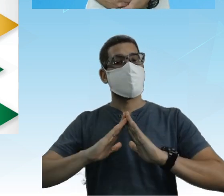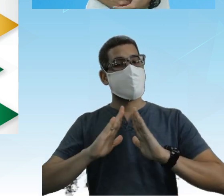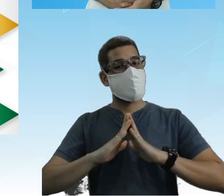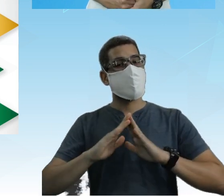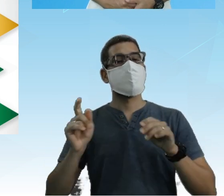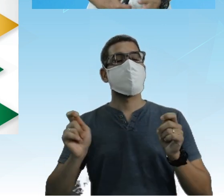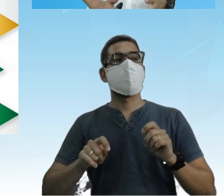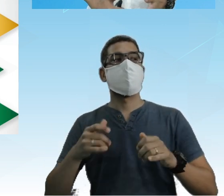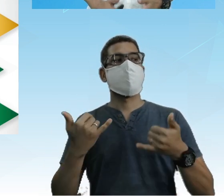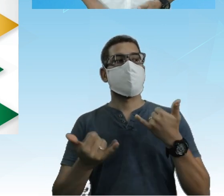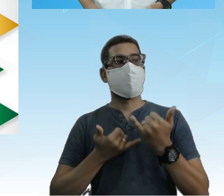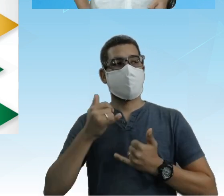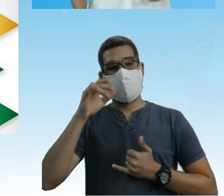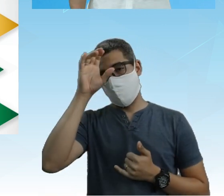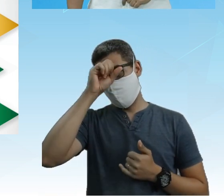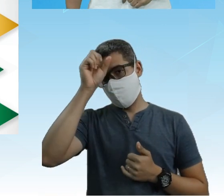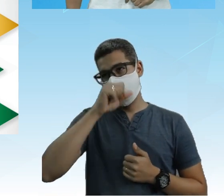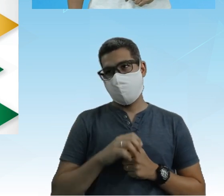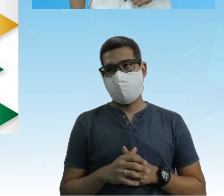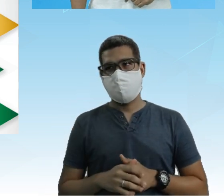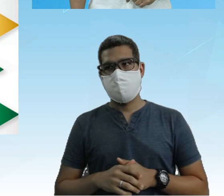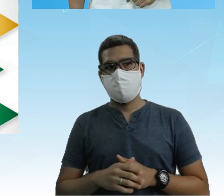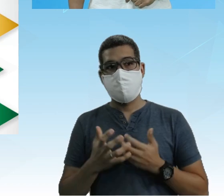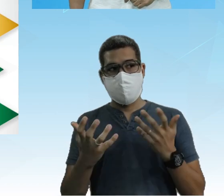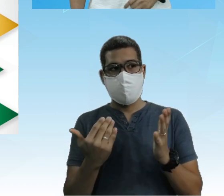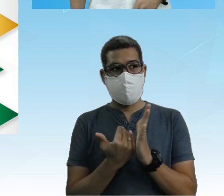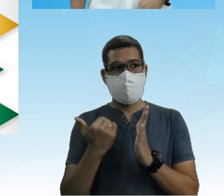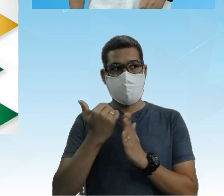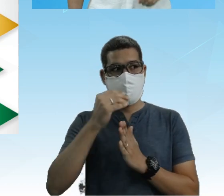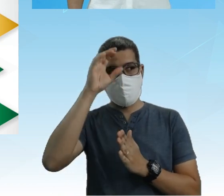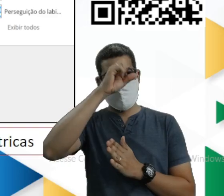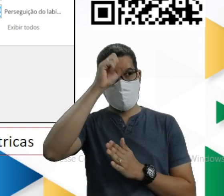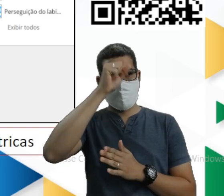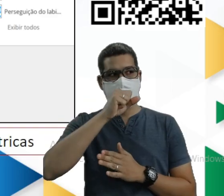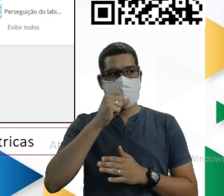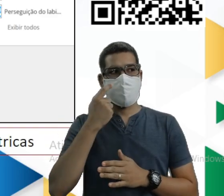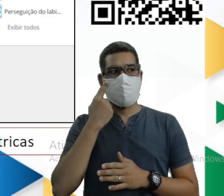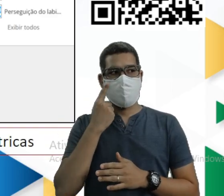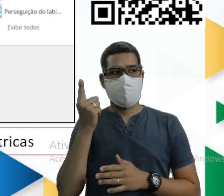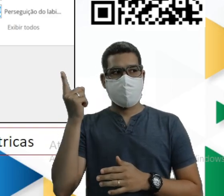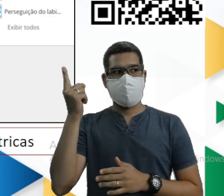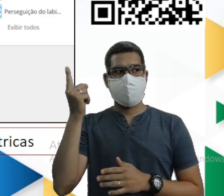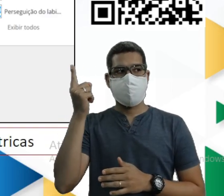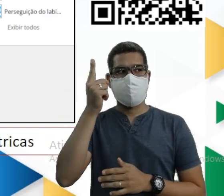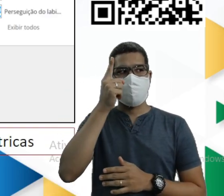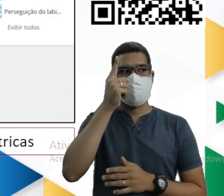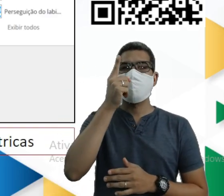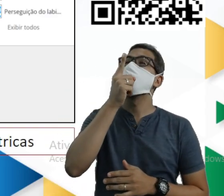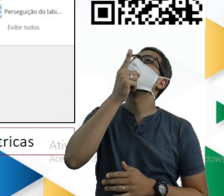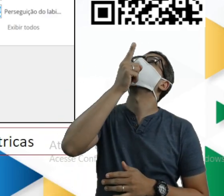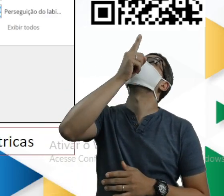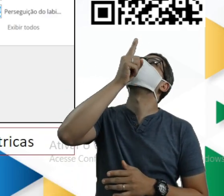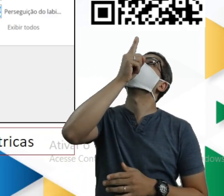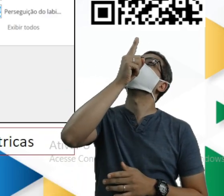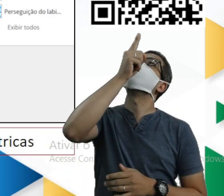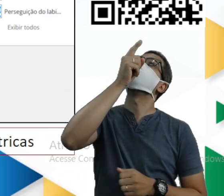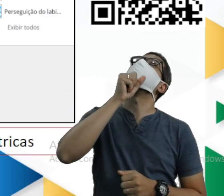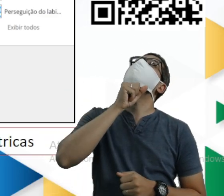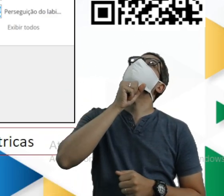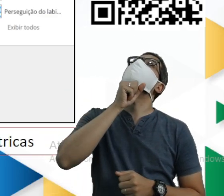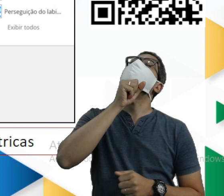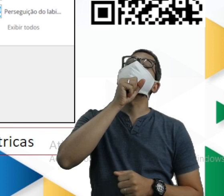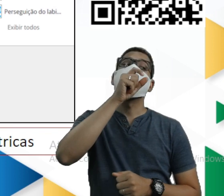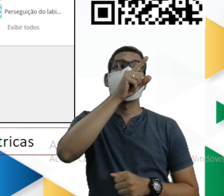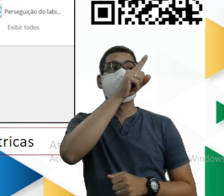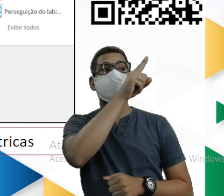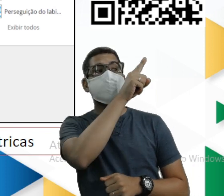aprender brincando Beleza? Se você quiser saber um pouquinho mais Aponta a câmera do teu celular Para esse quadradinho preto e branco Que está na